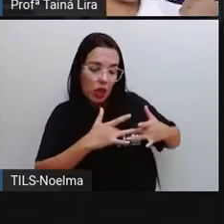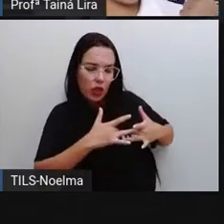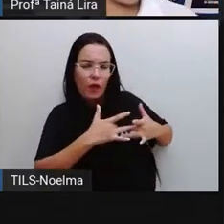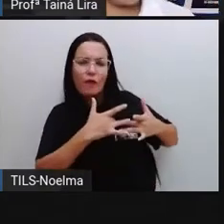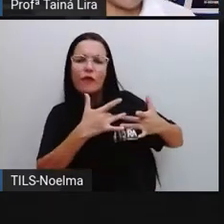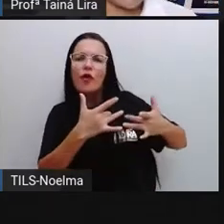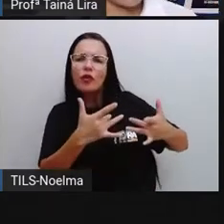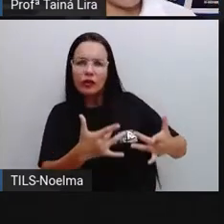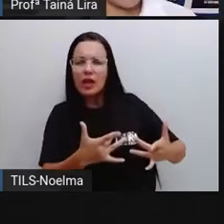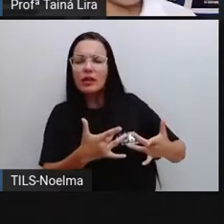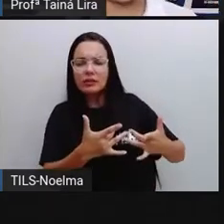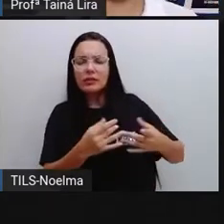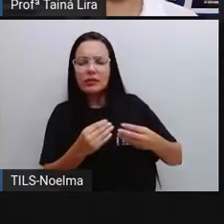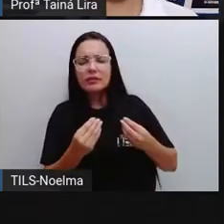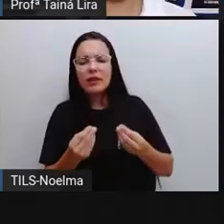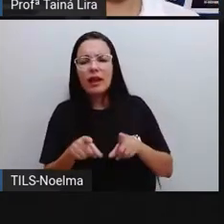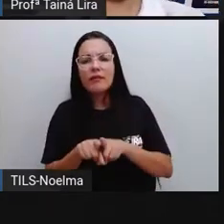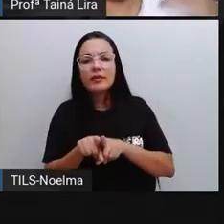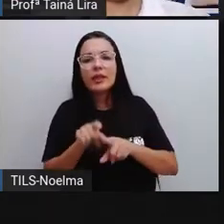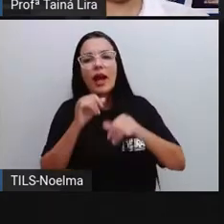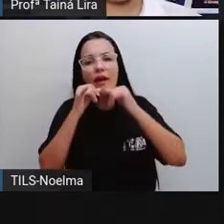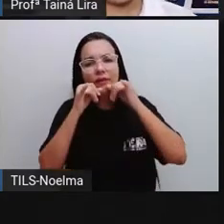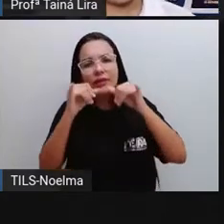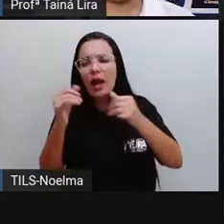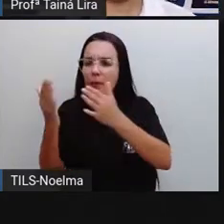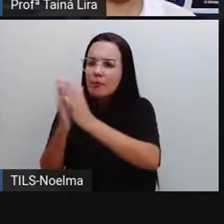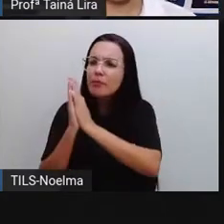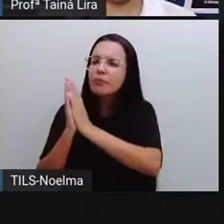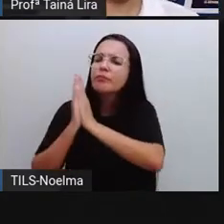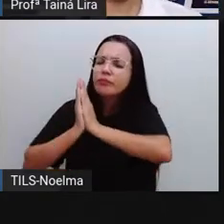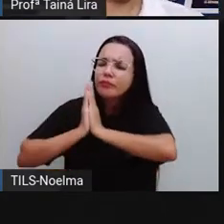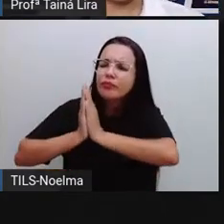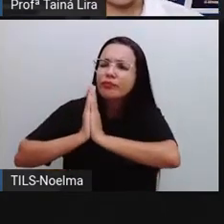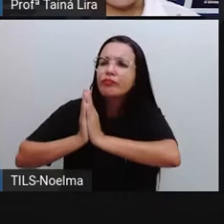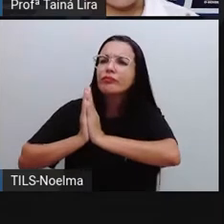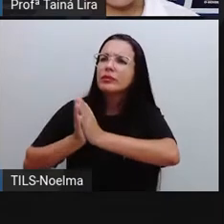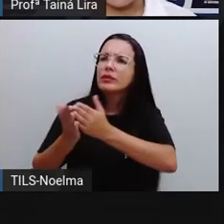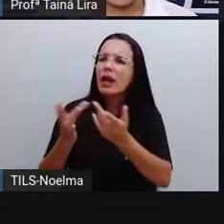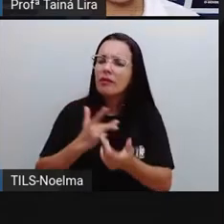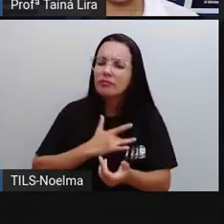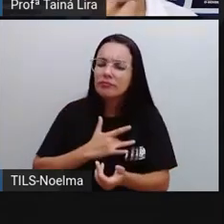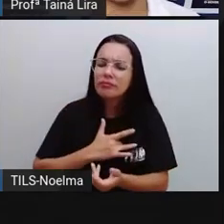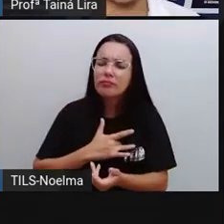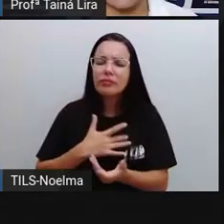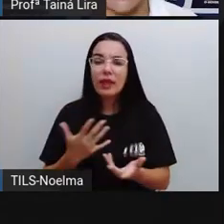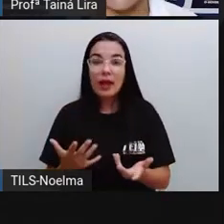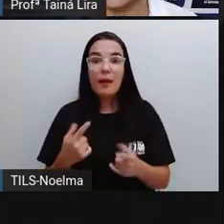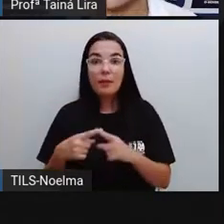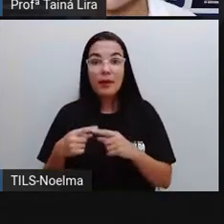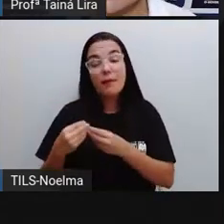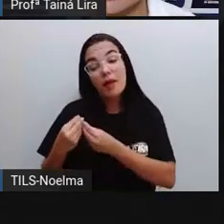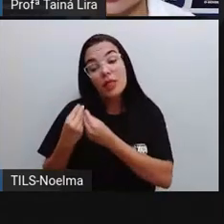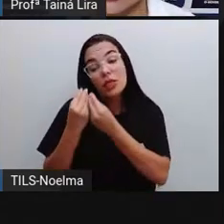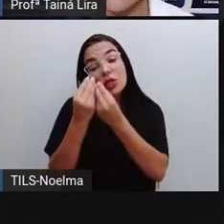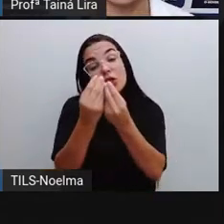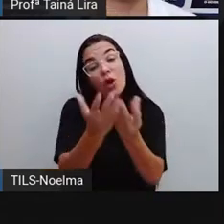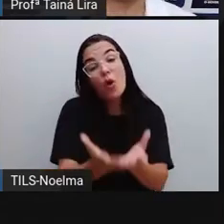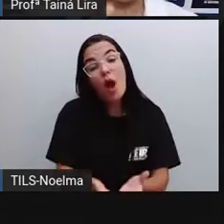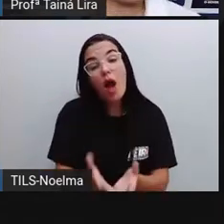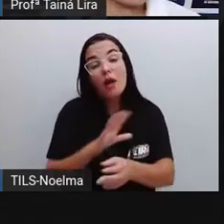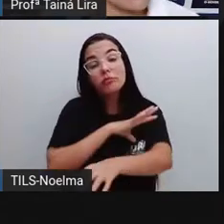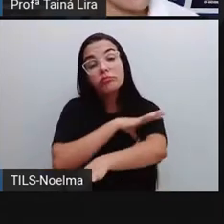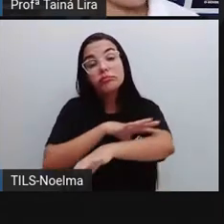da campanha do agasalho, que ele vai tocar ali mesmo, né? Nas nossas emoções com relação àquela pessoa